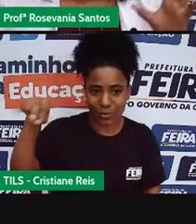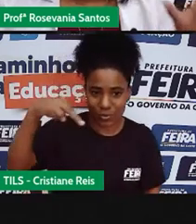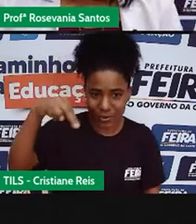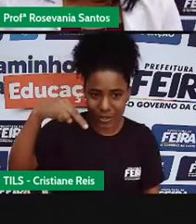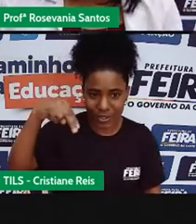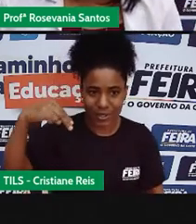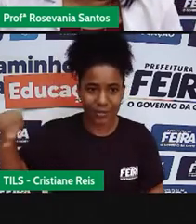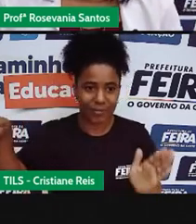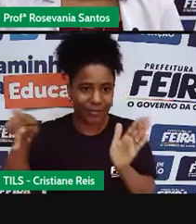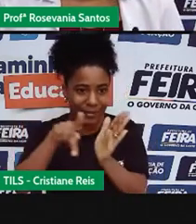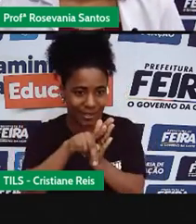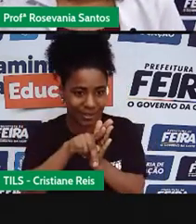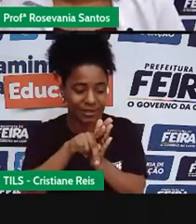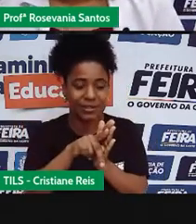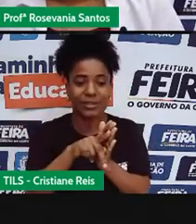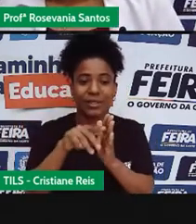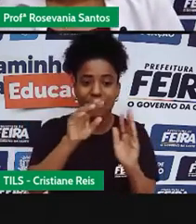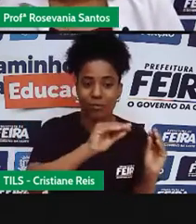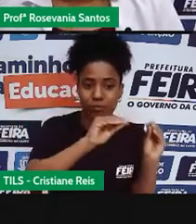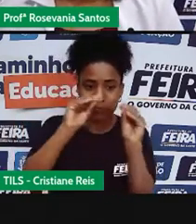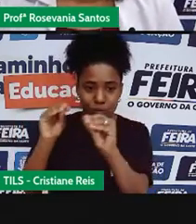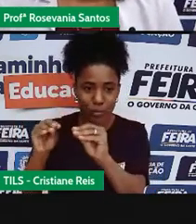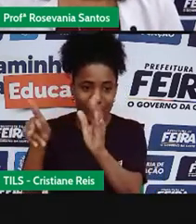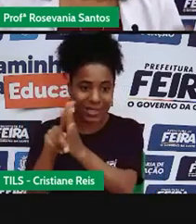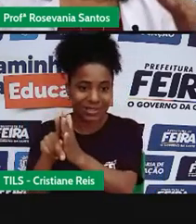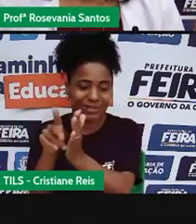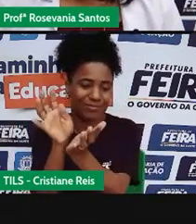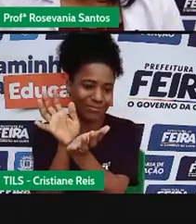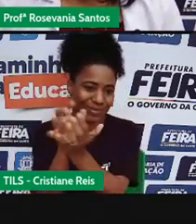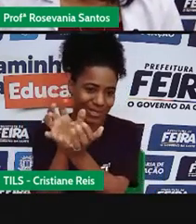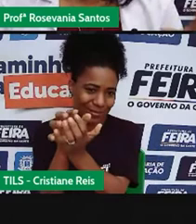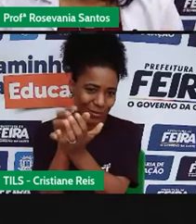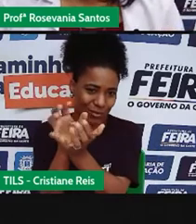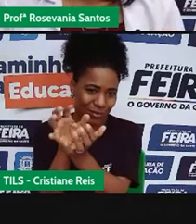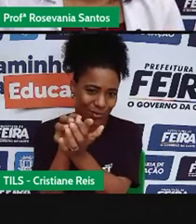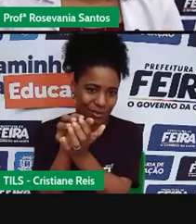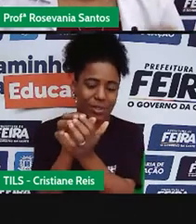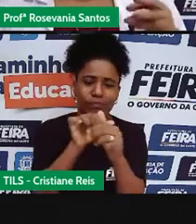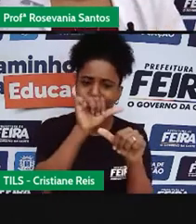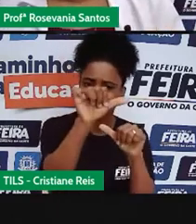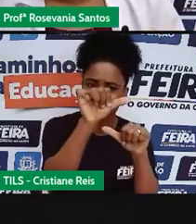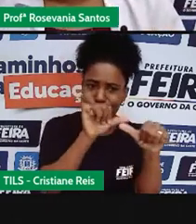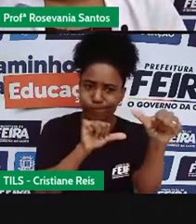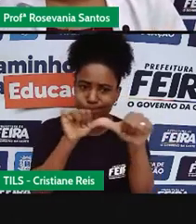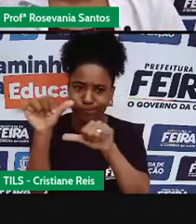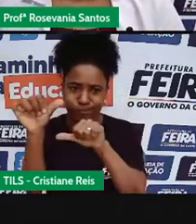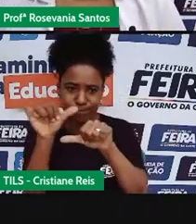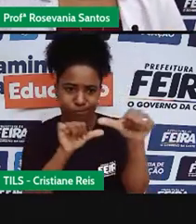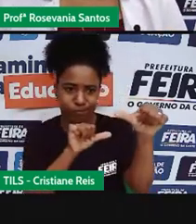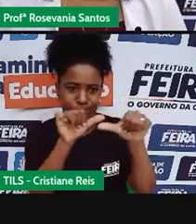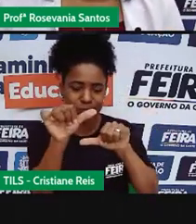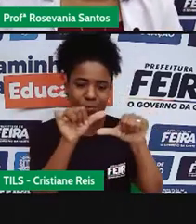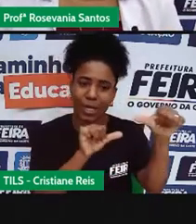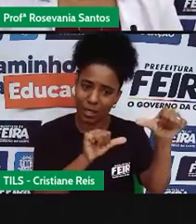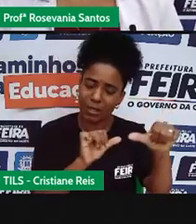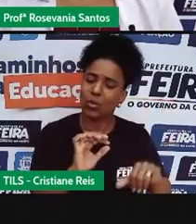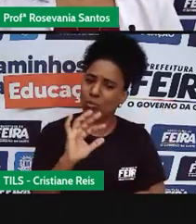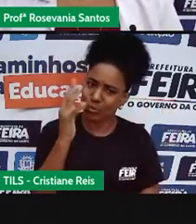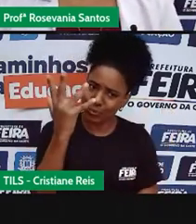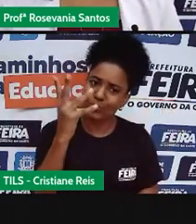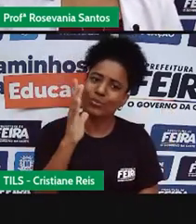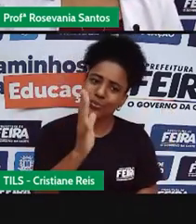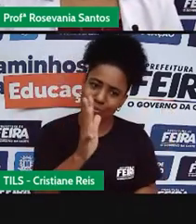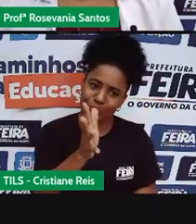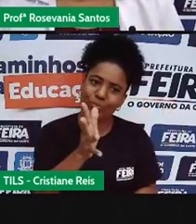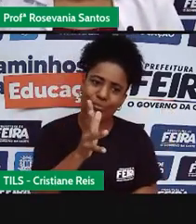pertencia na Samarana em nenhum lugar, hoje ela pertence a Pernambuco. Então, aqui já houveram essas operações que você sabe que houveram, mas nós